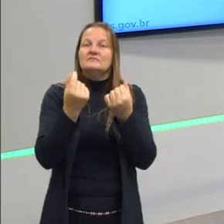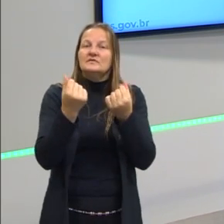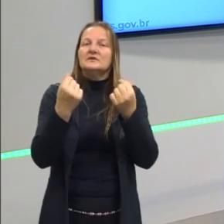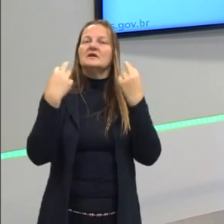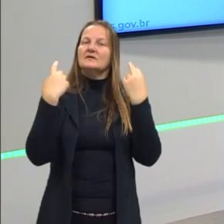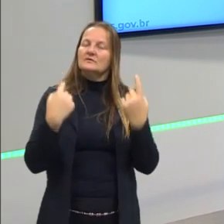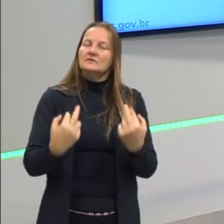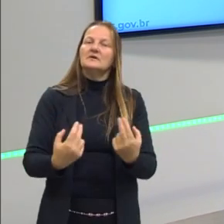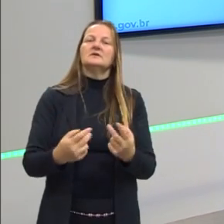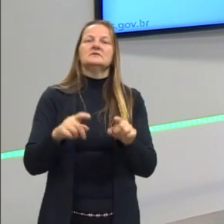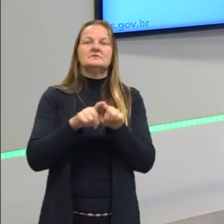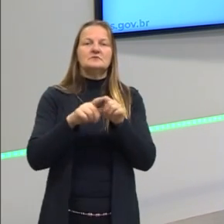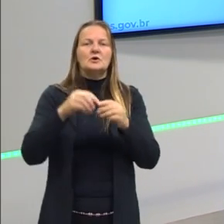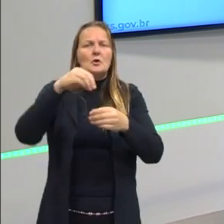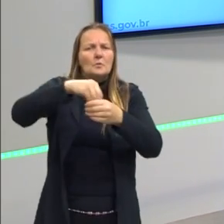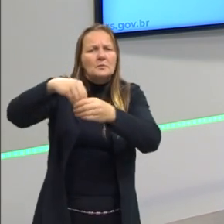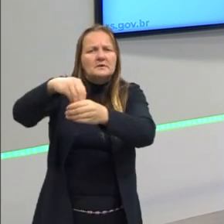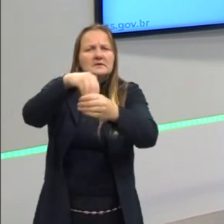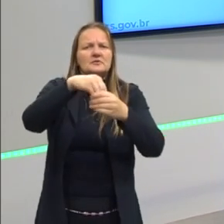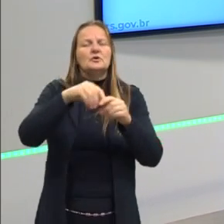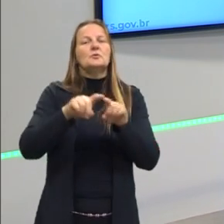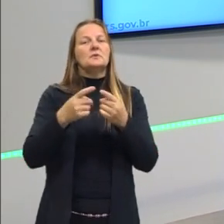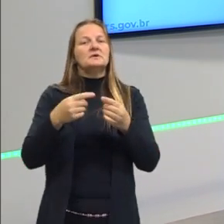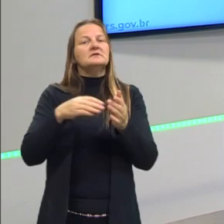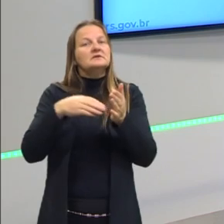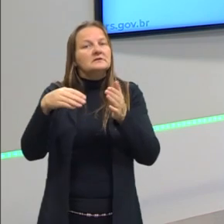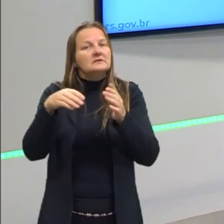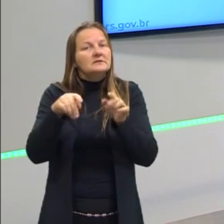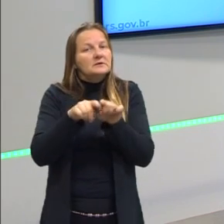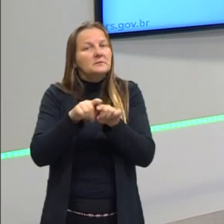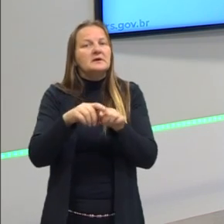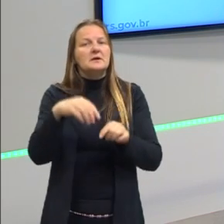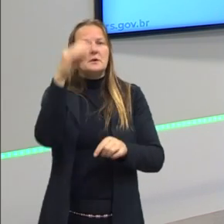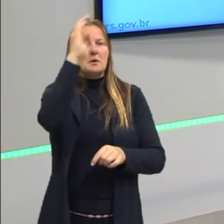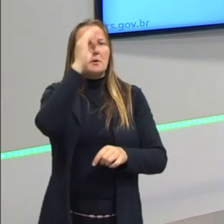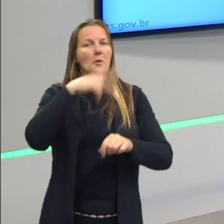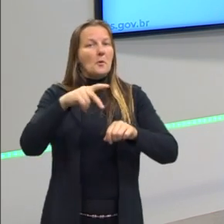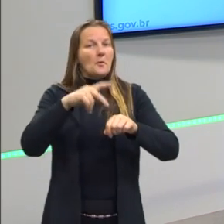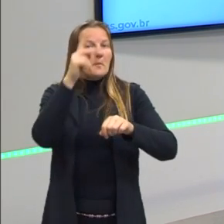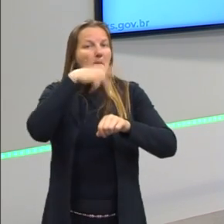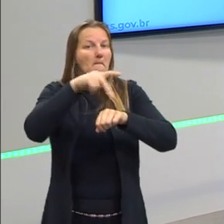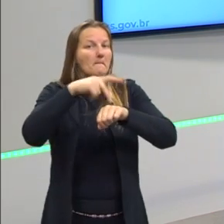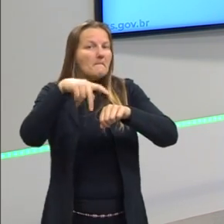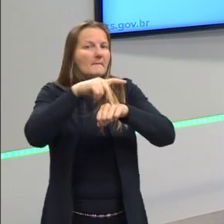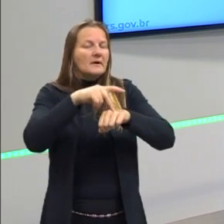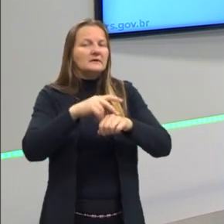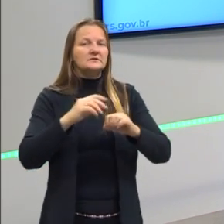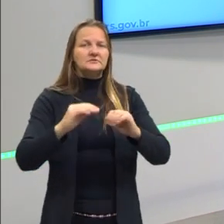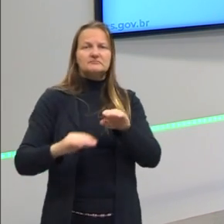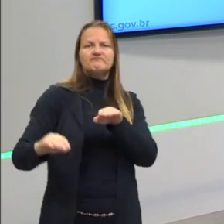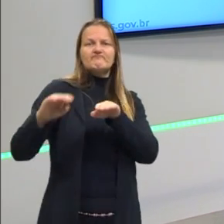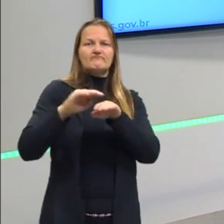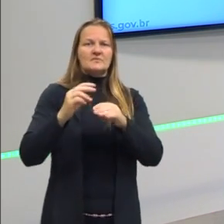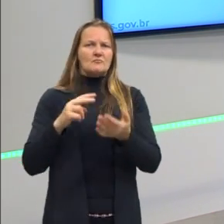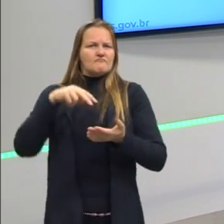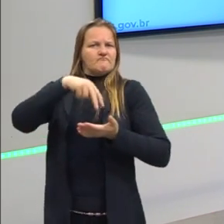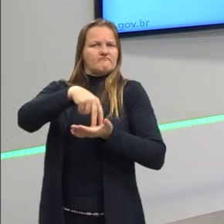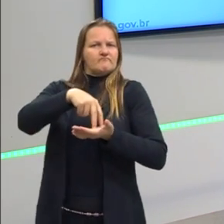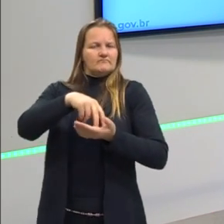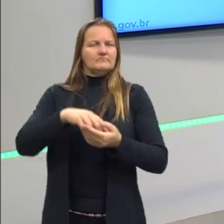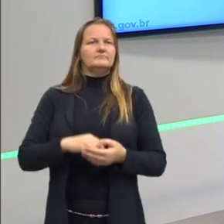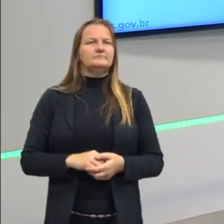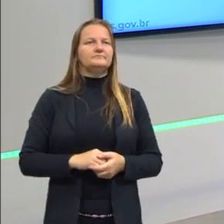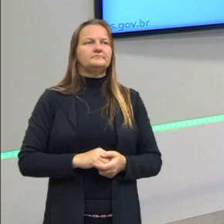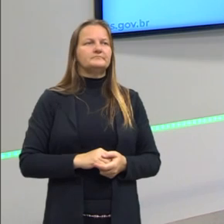naturais e das suas plantações, mas de um país que quer ser mais protagonista e mais dono de si. é uma luta até hoje.